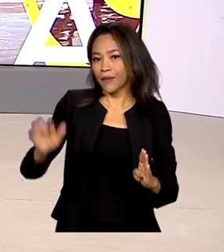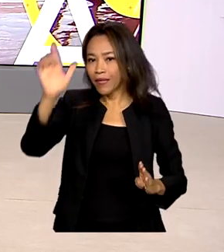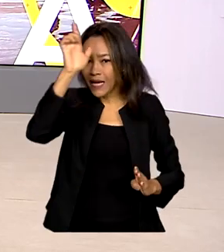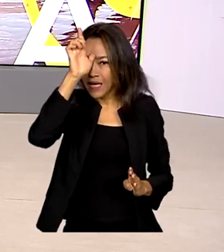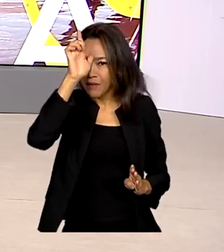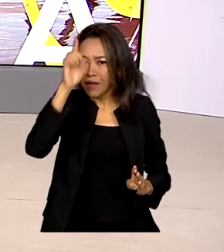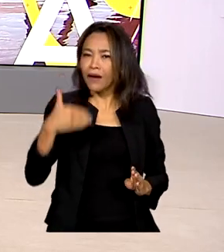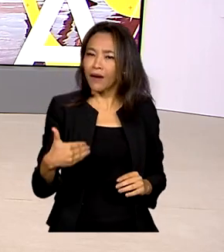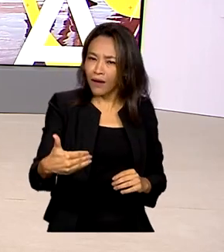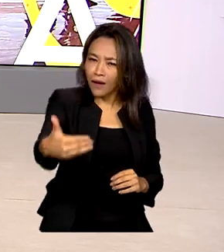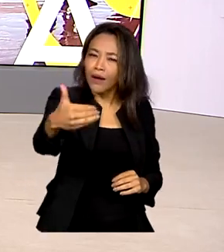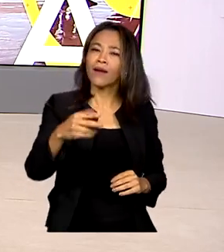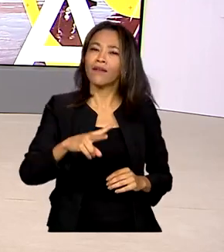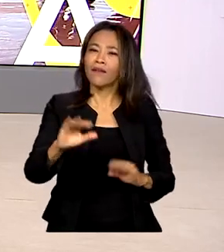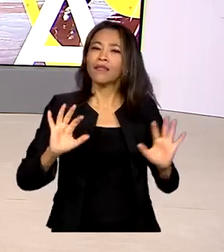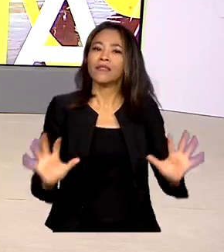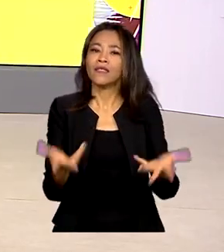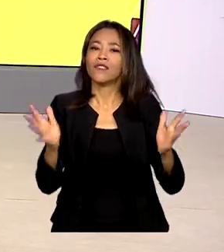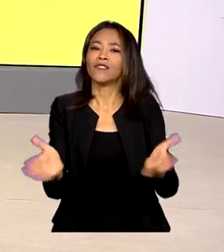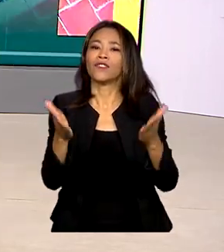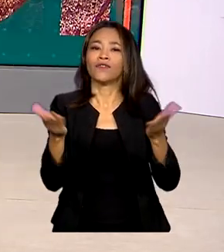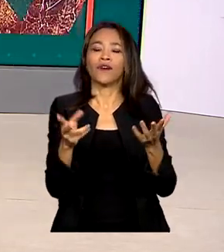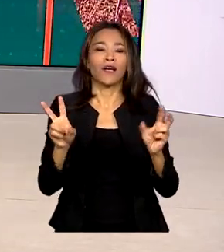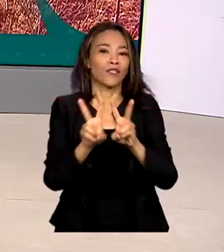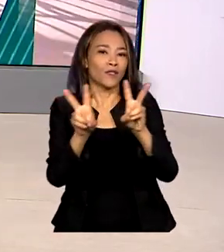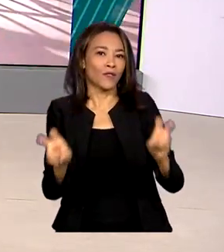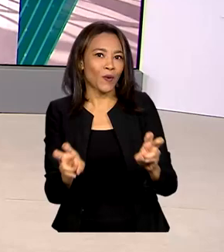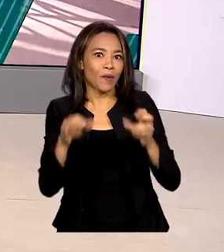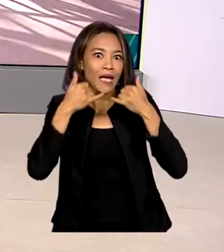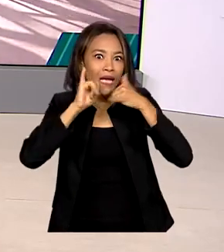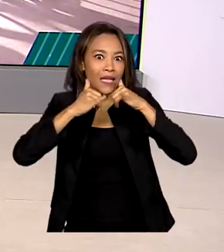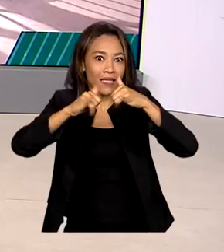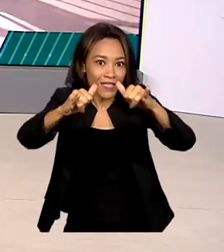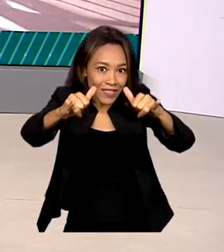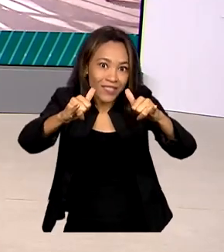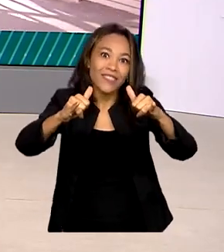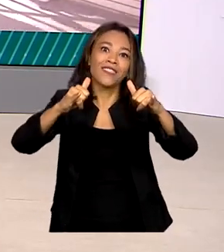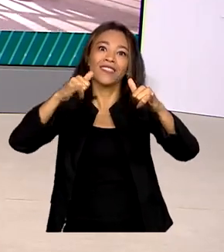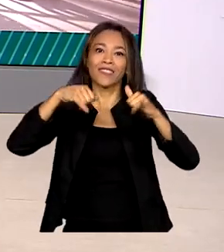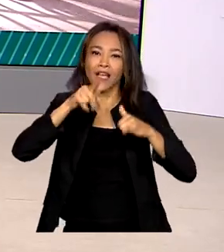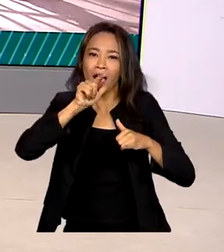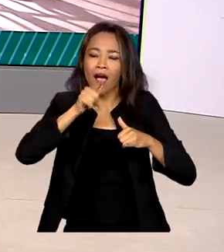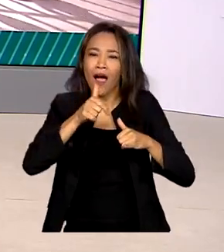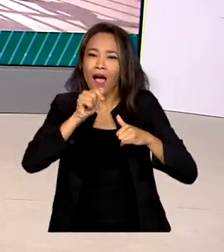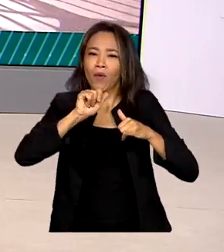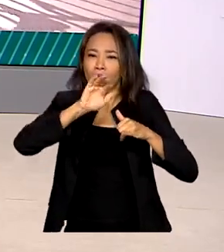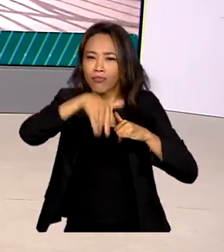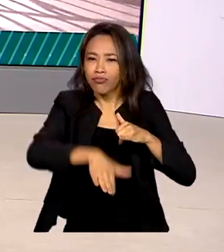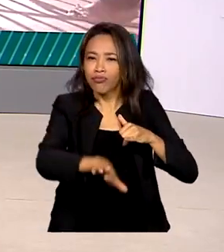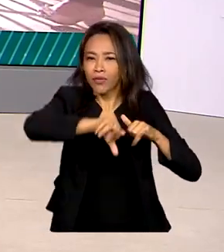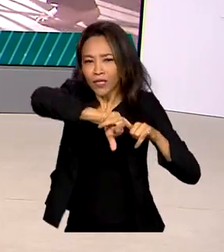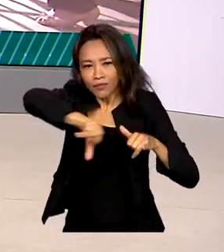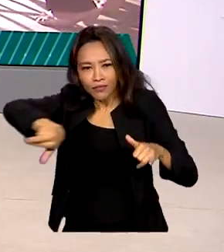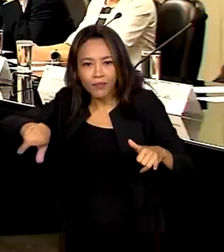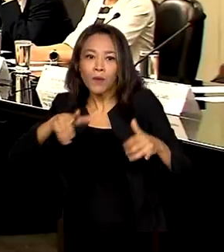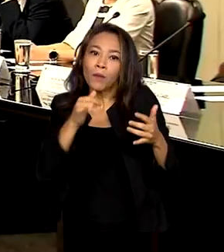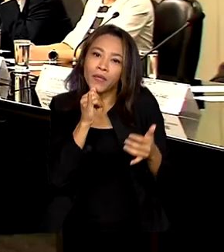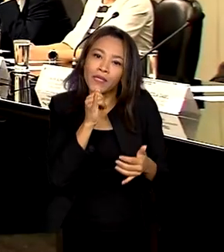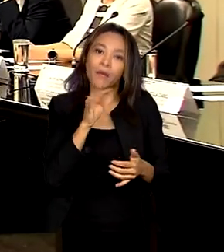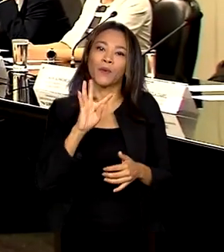Alemanha vai incentivar uma maior produção de energias renováveis aqui no país, como o hidrogênio verde.